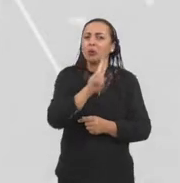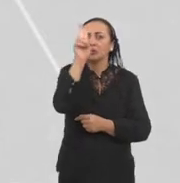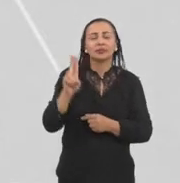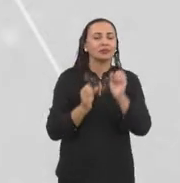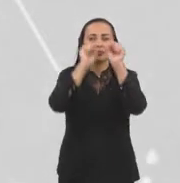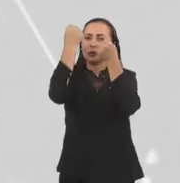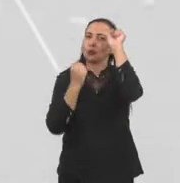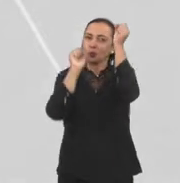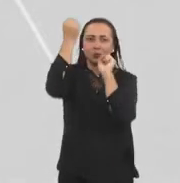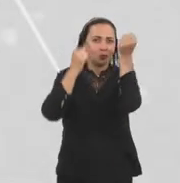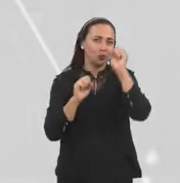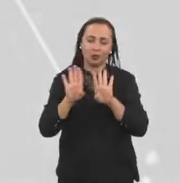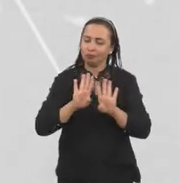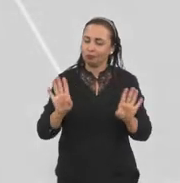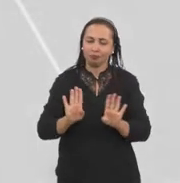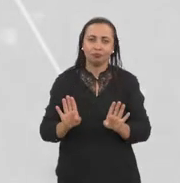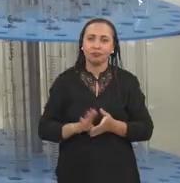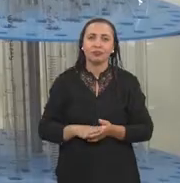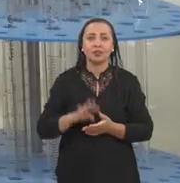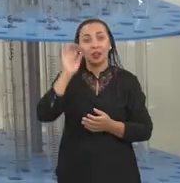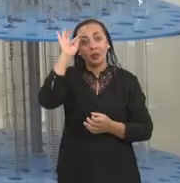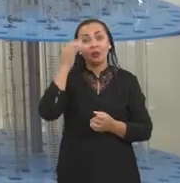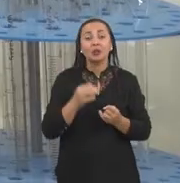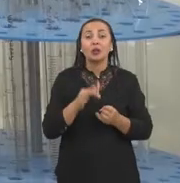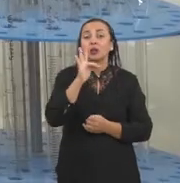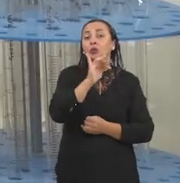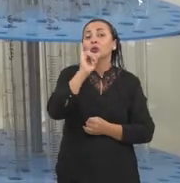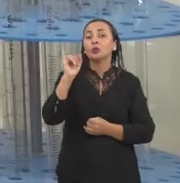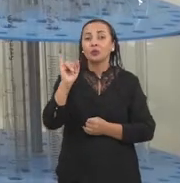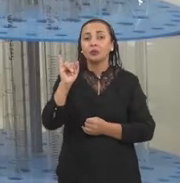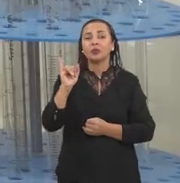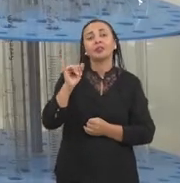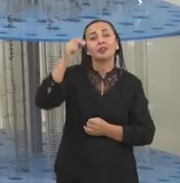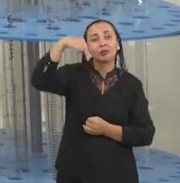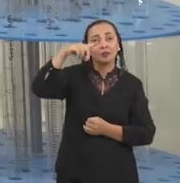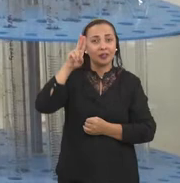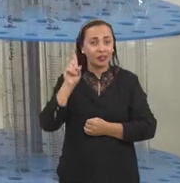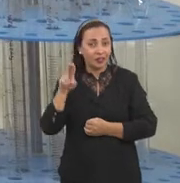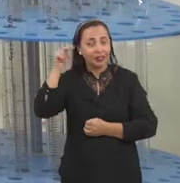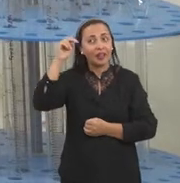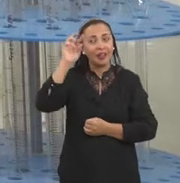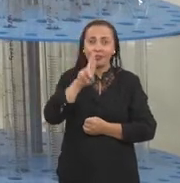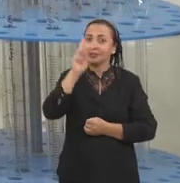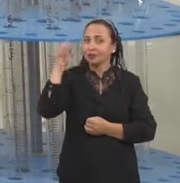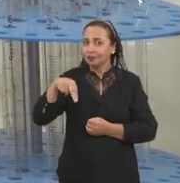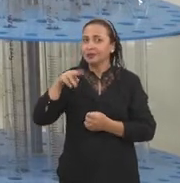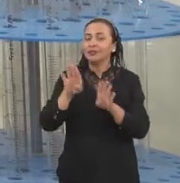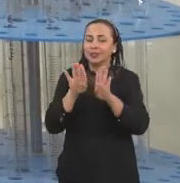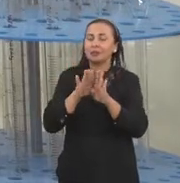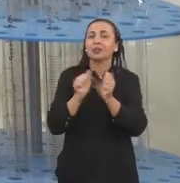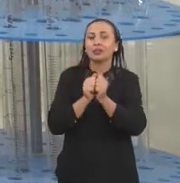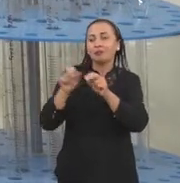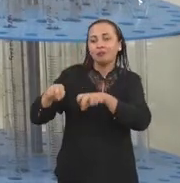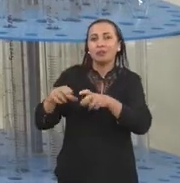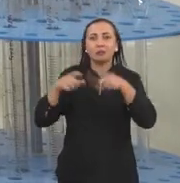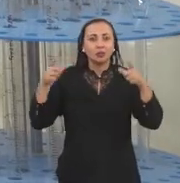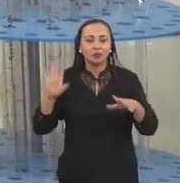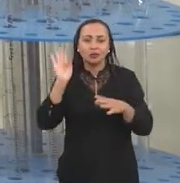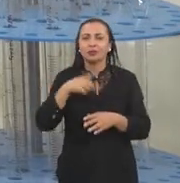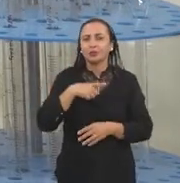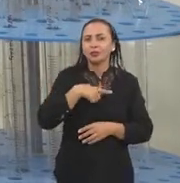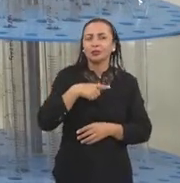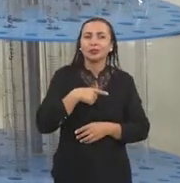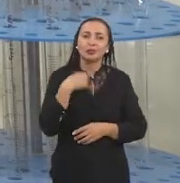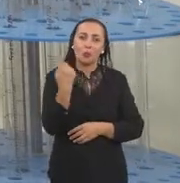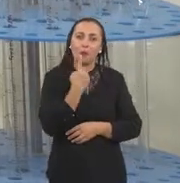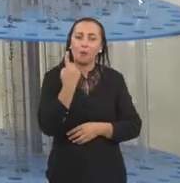região. Só que ela é sub-explorada, ela não é utilizada na indústria. Então, o pessoal do IFE, do Rio Grande